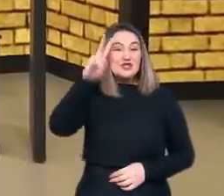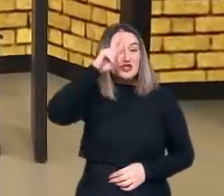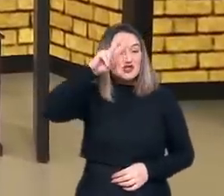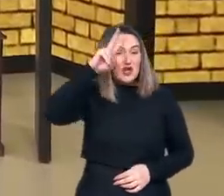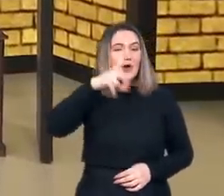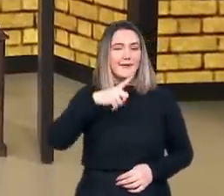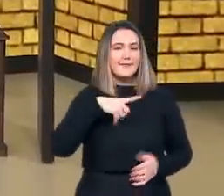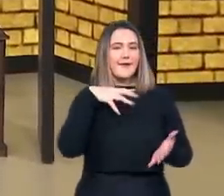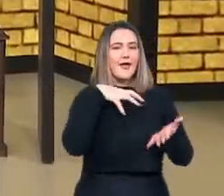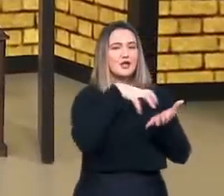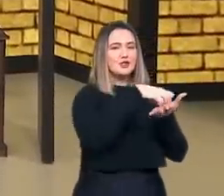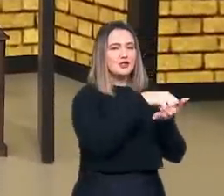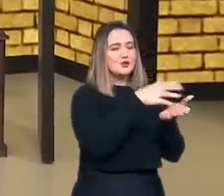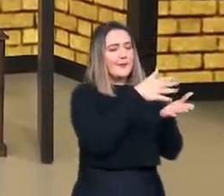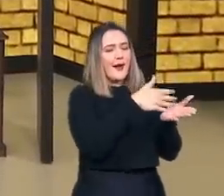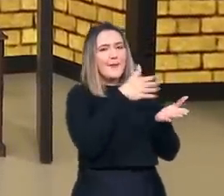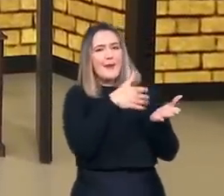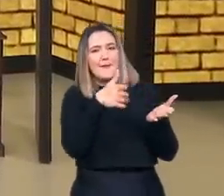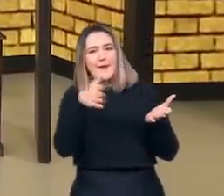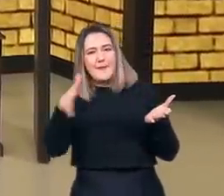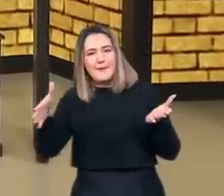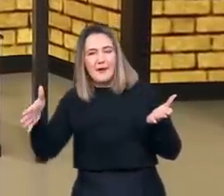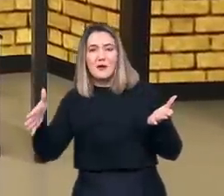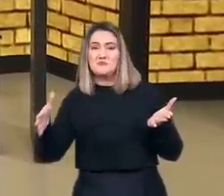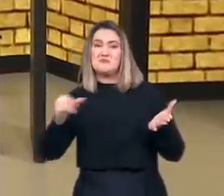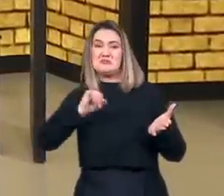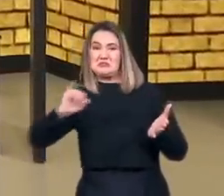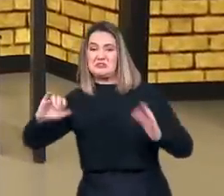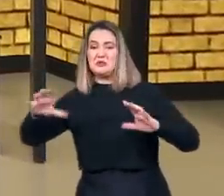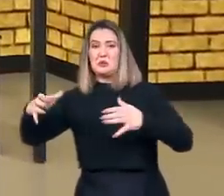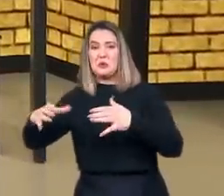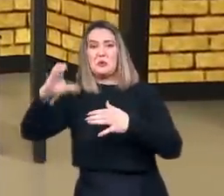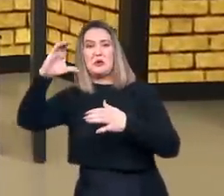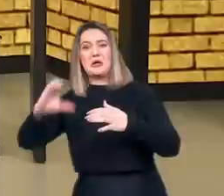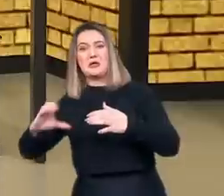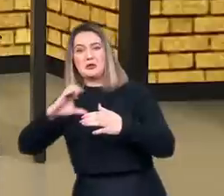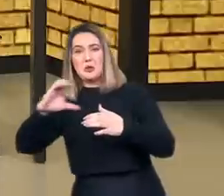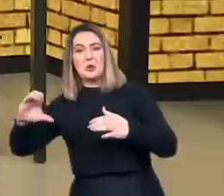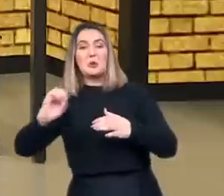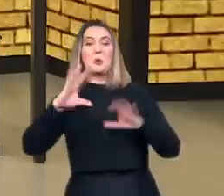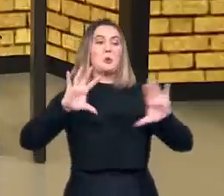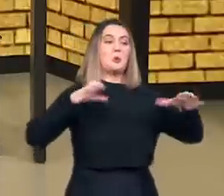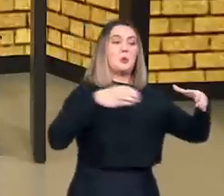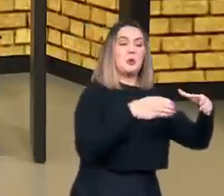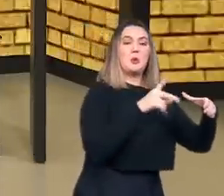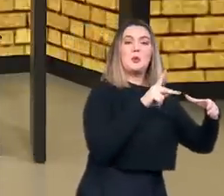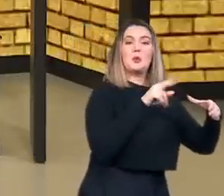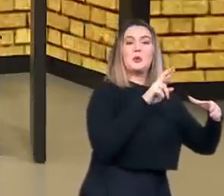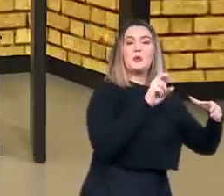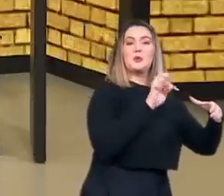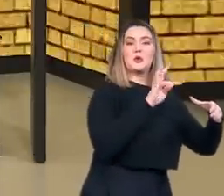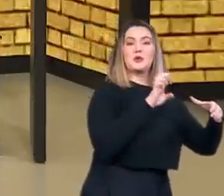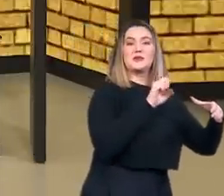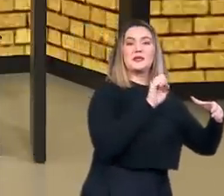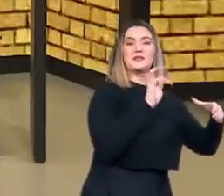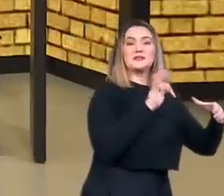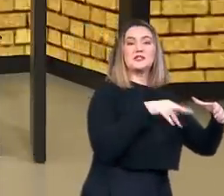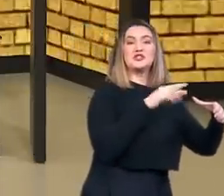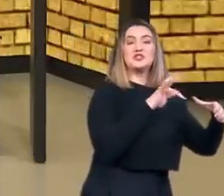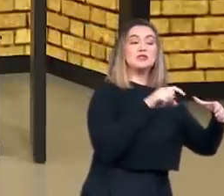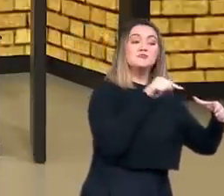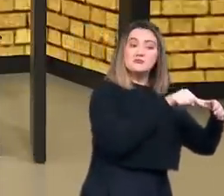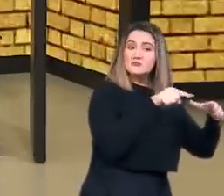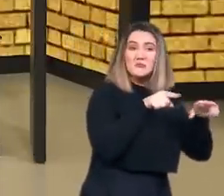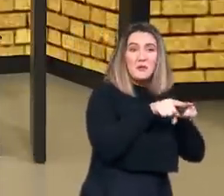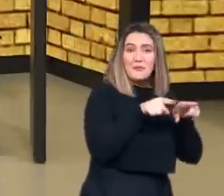católico ou do lado protestante, ainda que uma única pessoa houvesse sido assassinada em nome de Jesus,